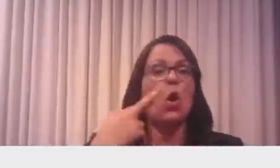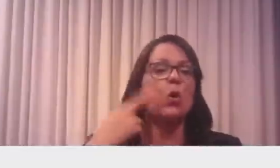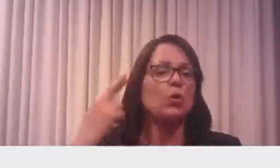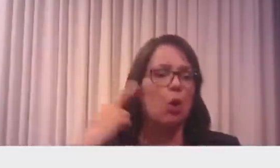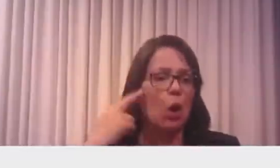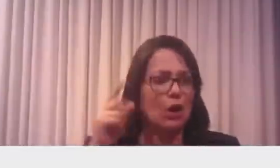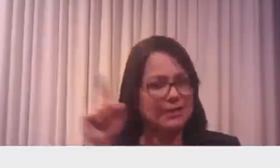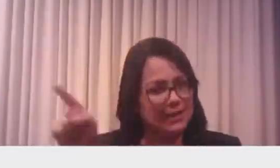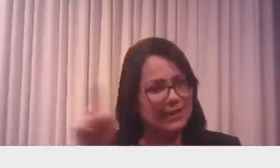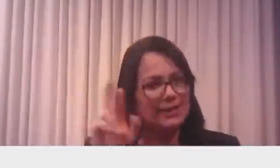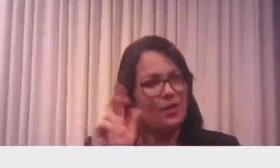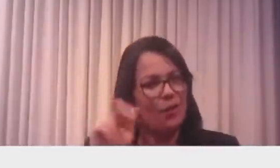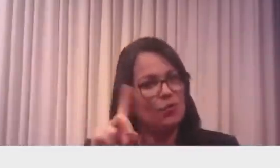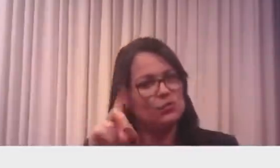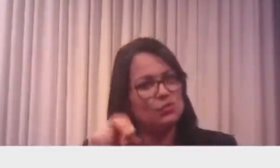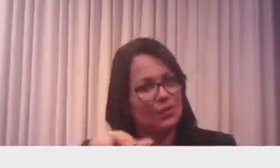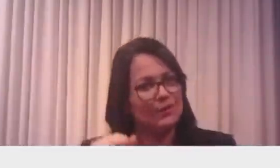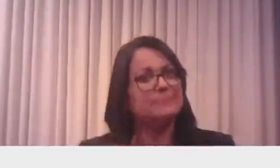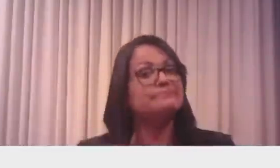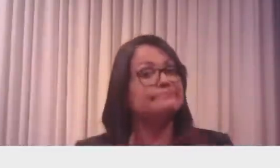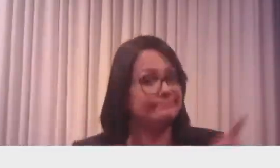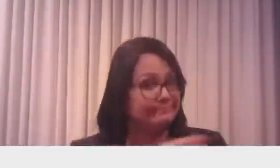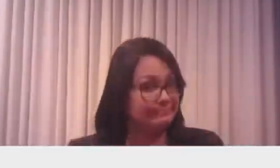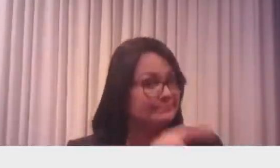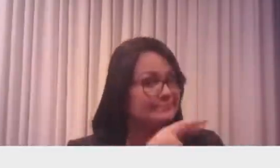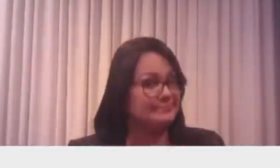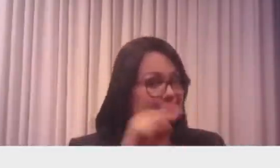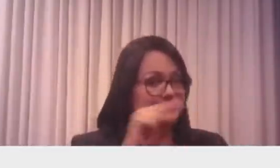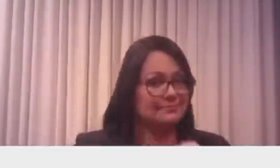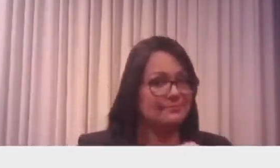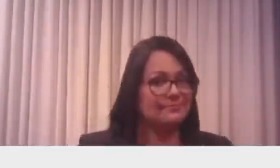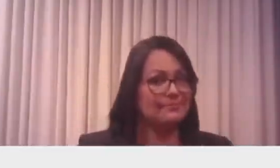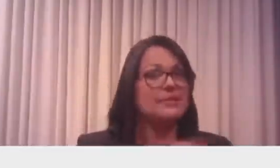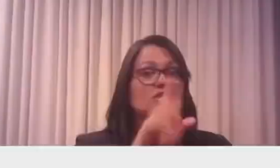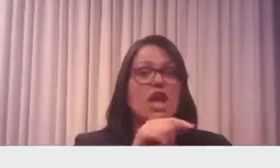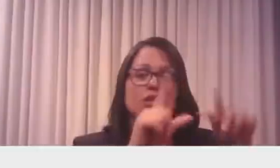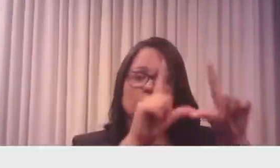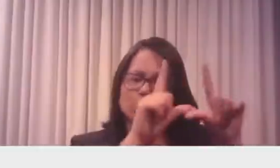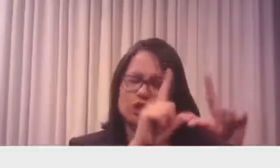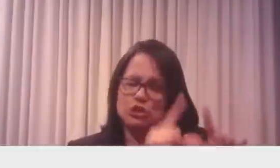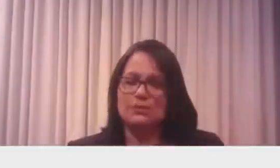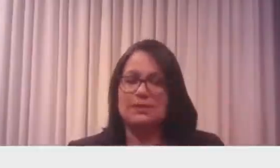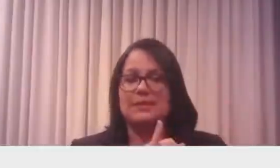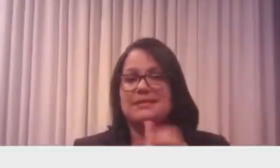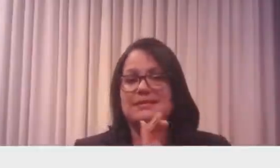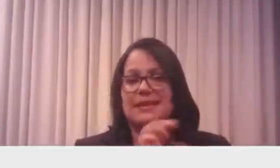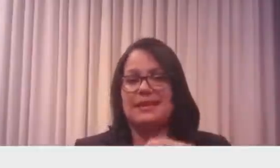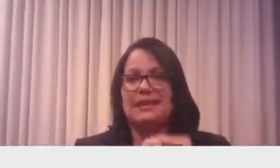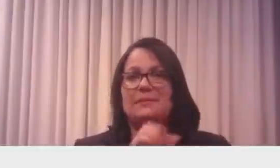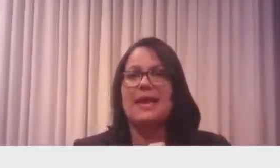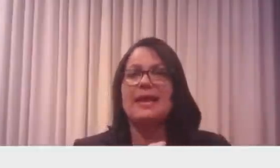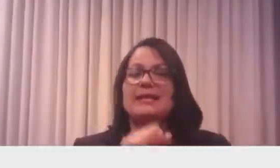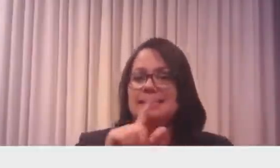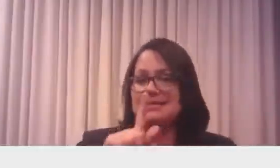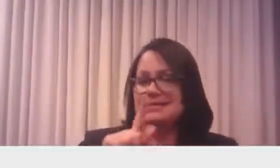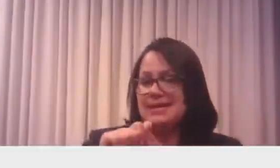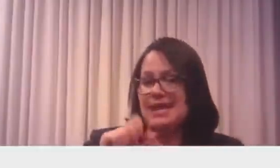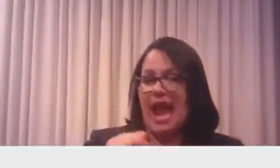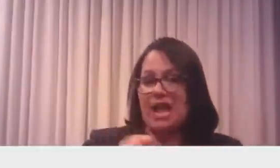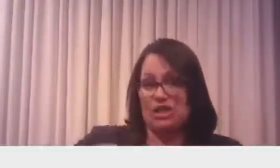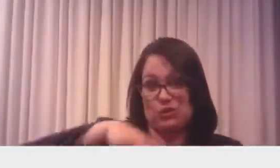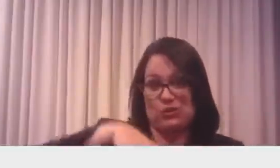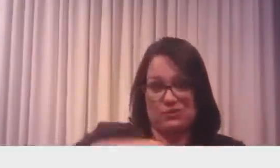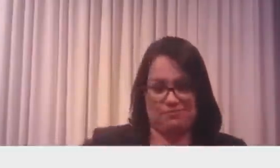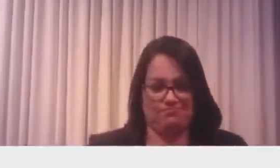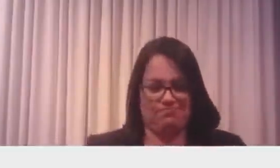Aqui, o Roraima, já houve a redução do ICMS do gás de cozinha e eu conversei com o Denário, a